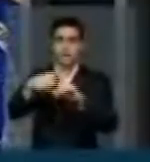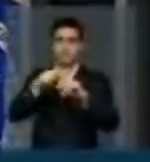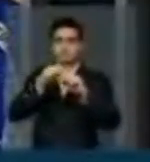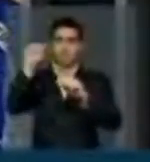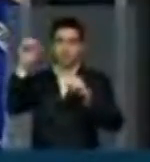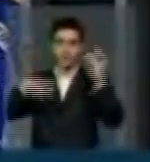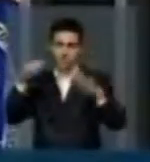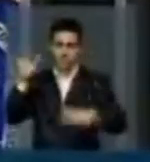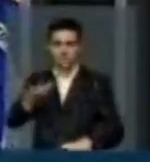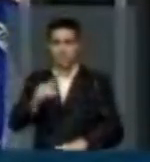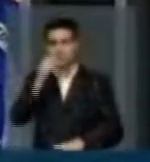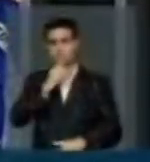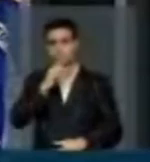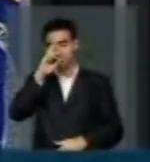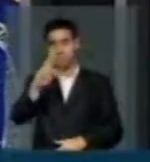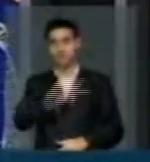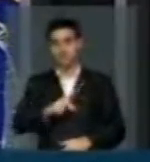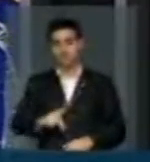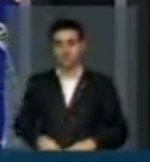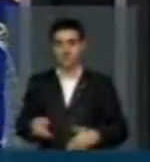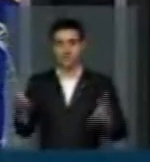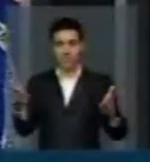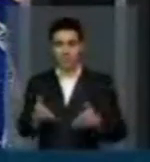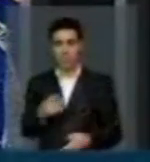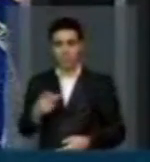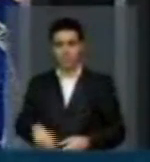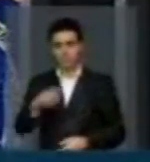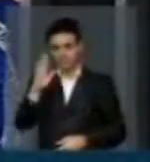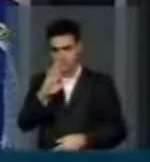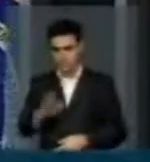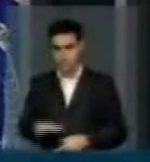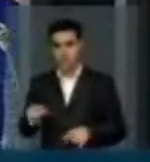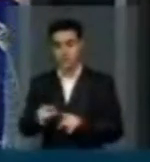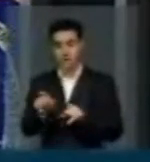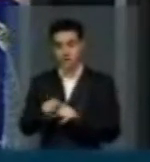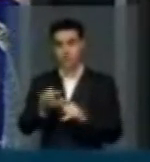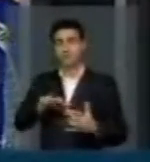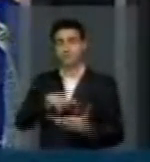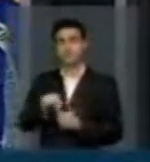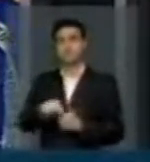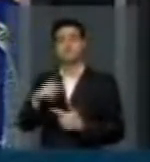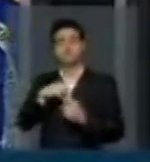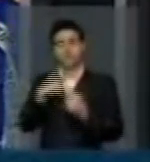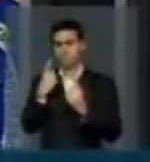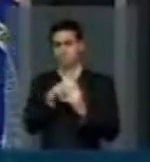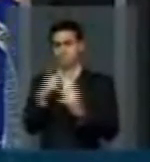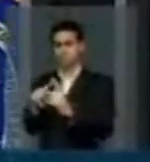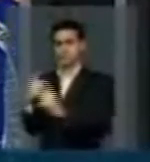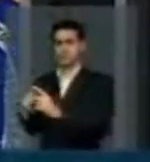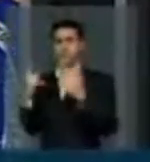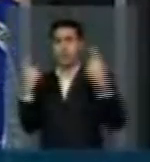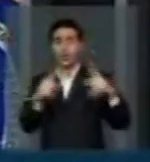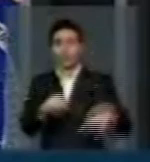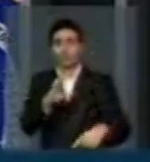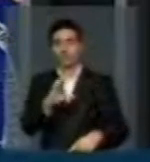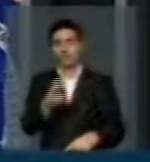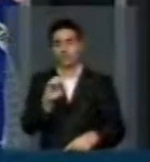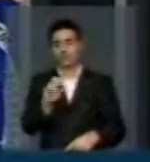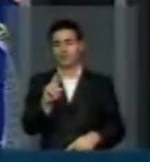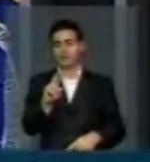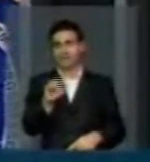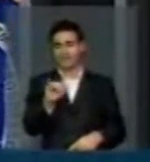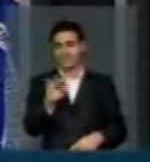bênçãos. Senhor Presidente, existe hoje no nosso país e no mundo, uma perseguição deflagrada contra o cristianismo. Se